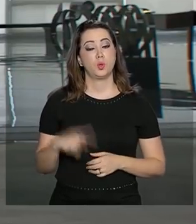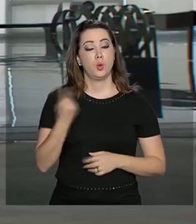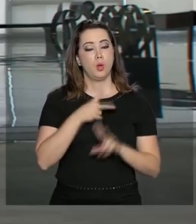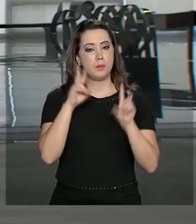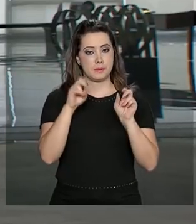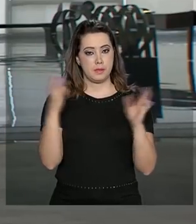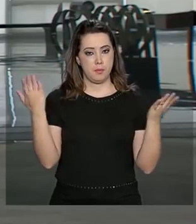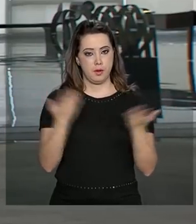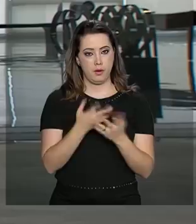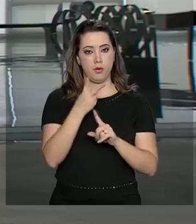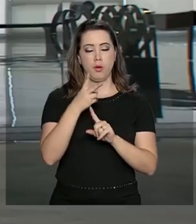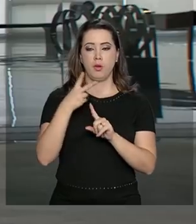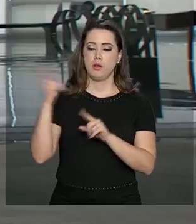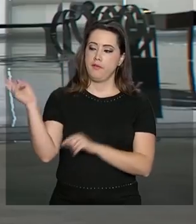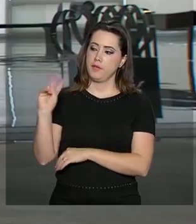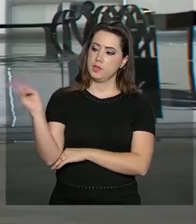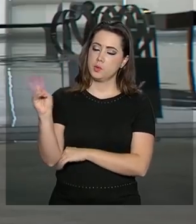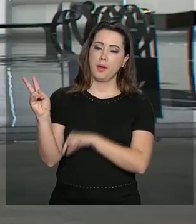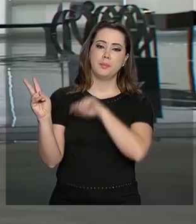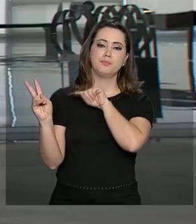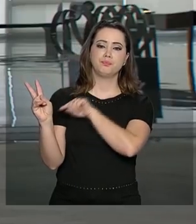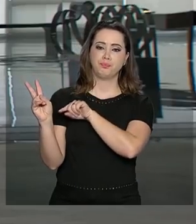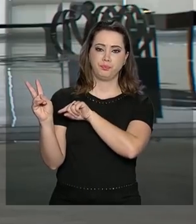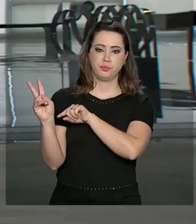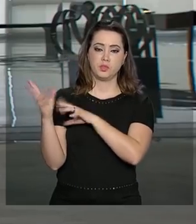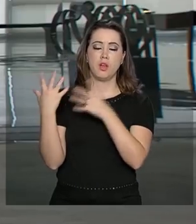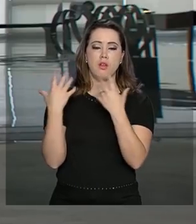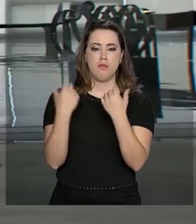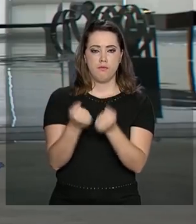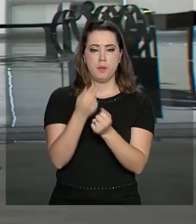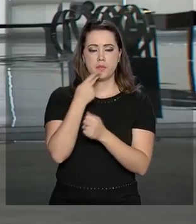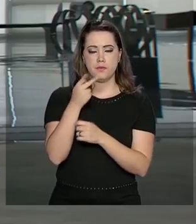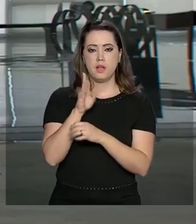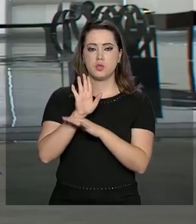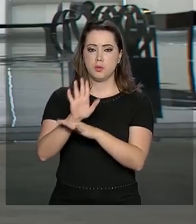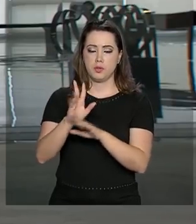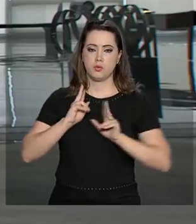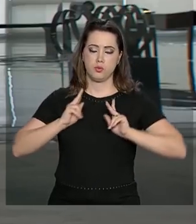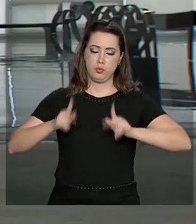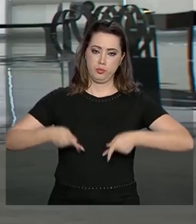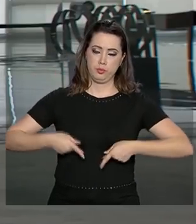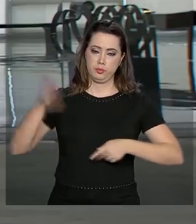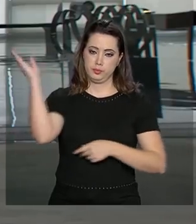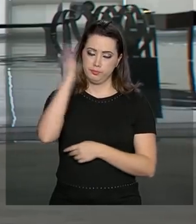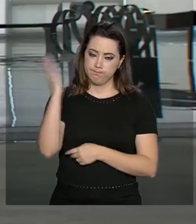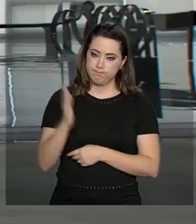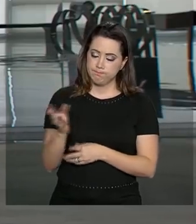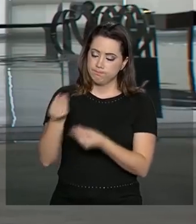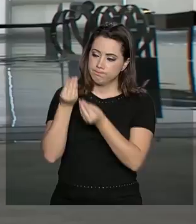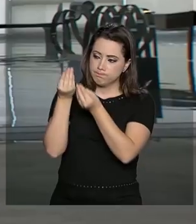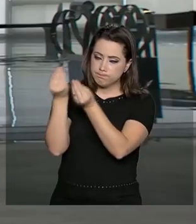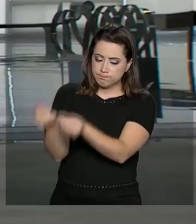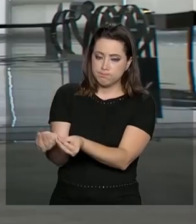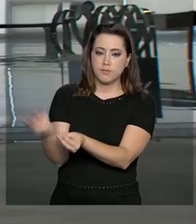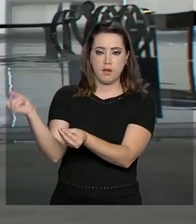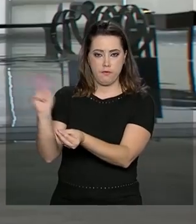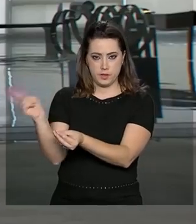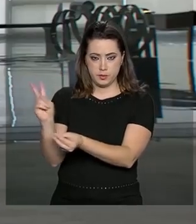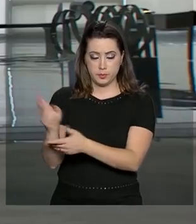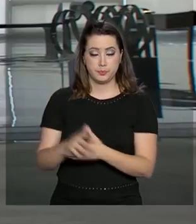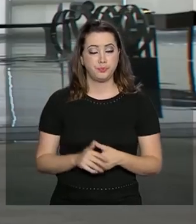assunto agora é Venezuela, vamos falar sobre a ajuda humanitária que o Brasil ofereceu ao país vizinho. 200